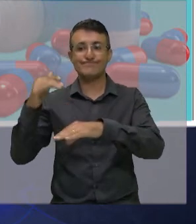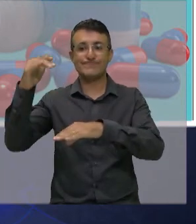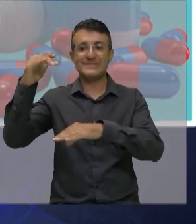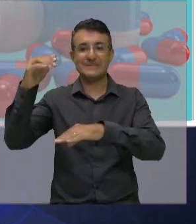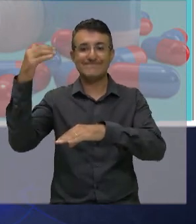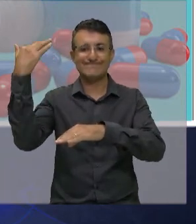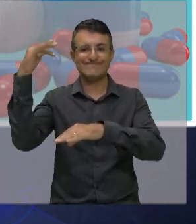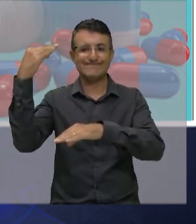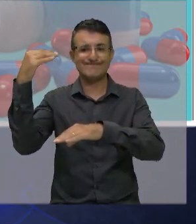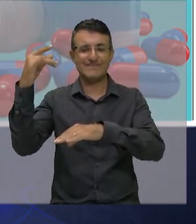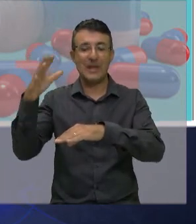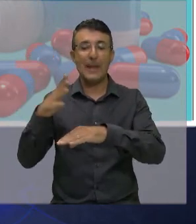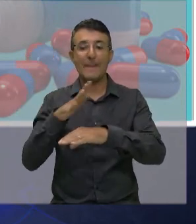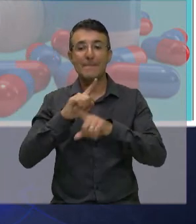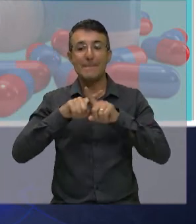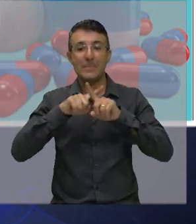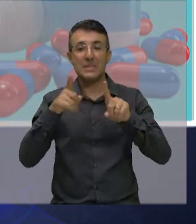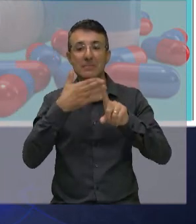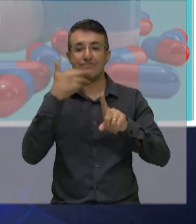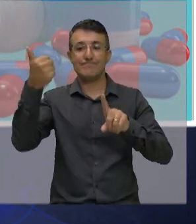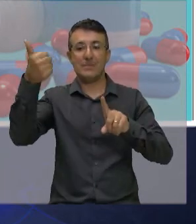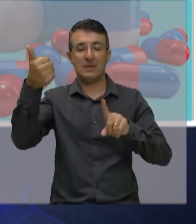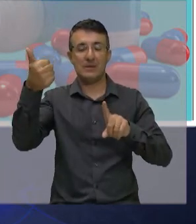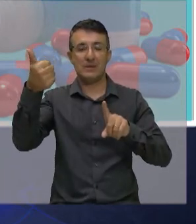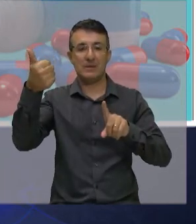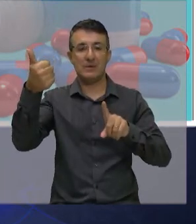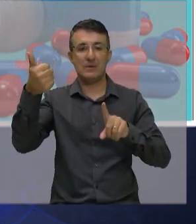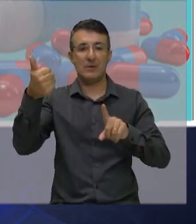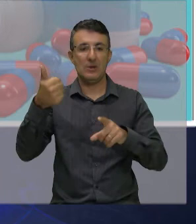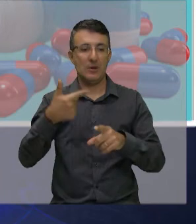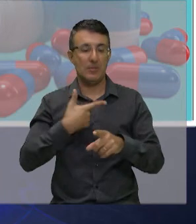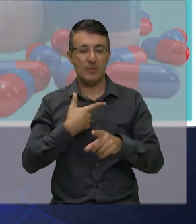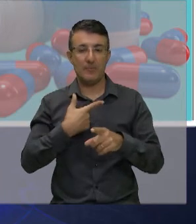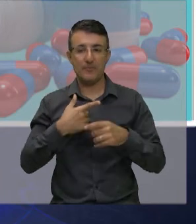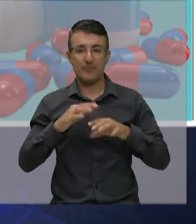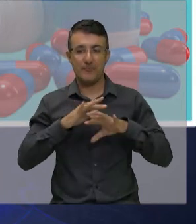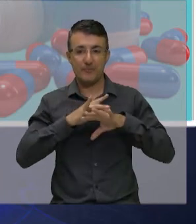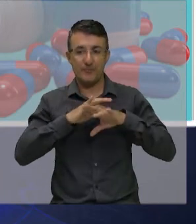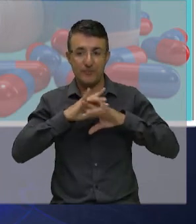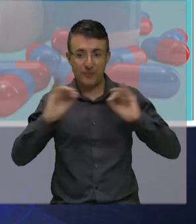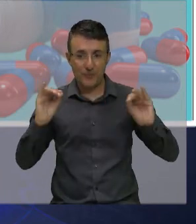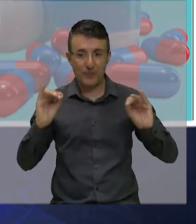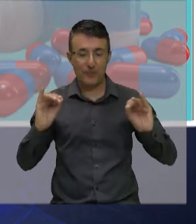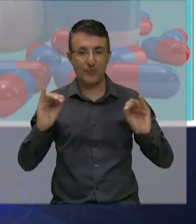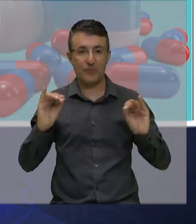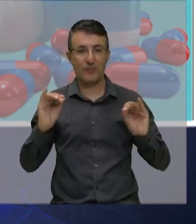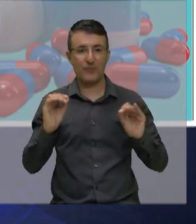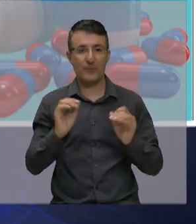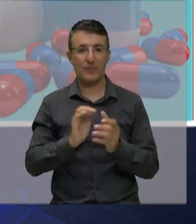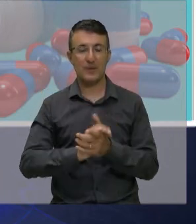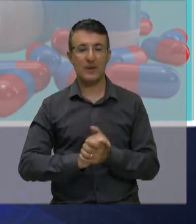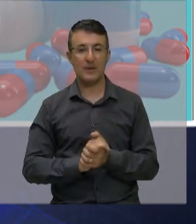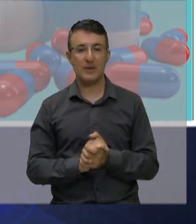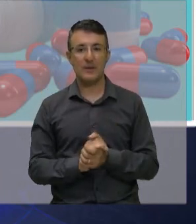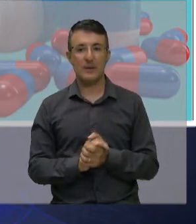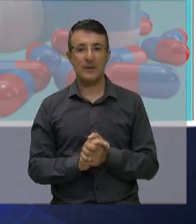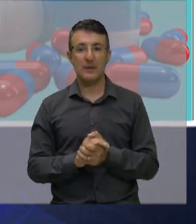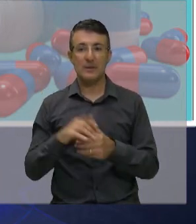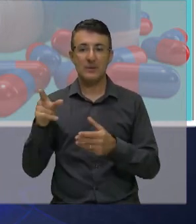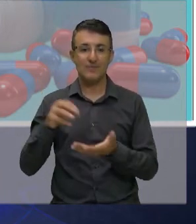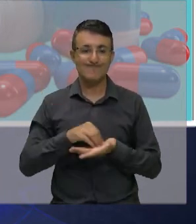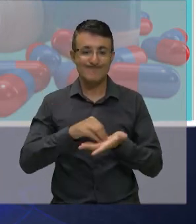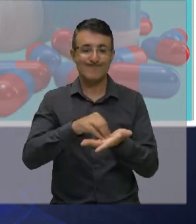qualidade de vida melhor então nós fizemos um projeto para a inclusão desses medicamentos no tratamento pós infarto agudo do